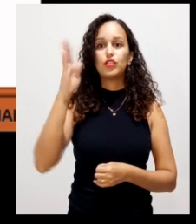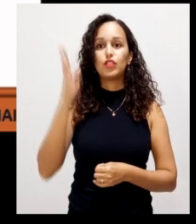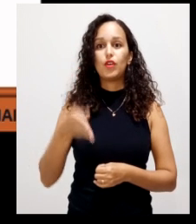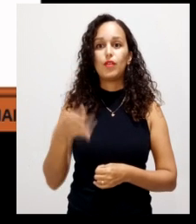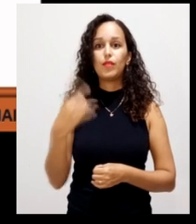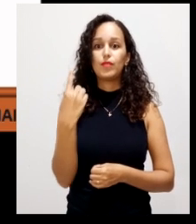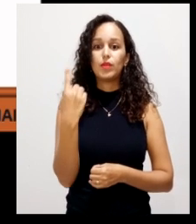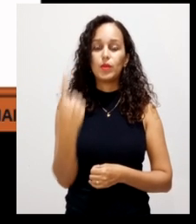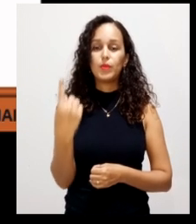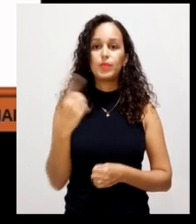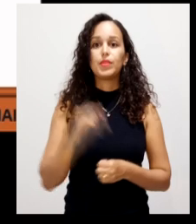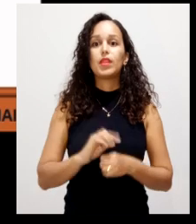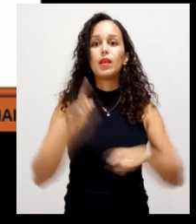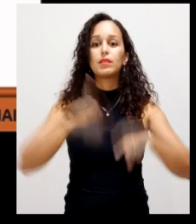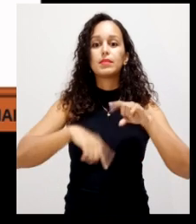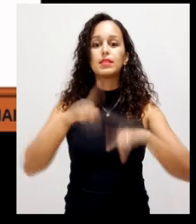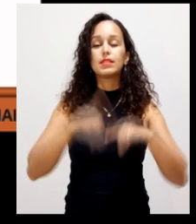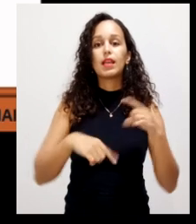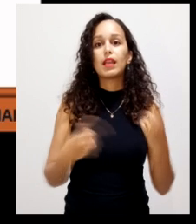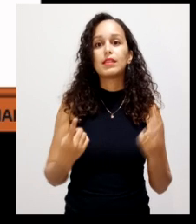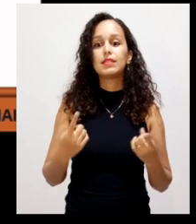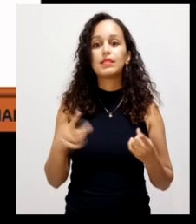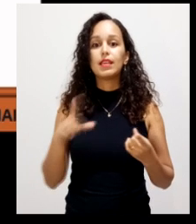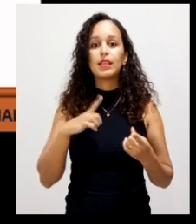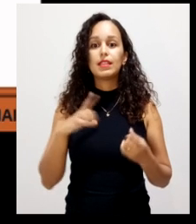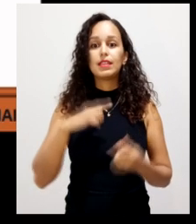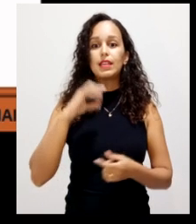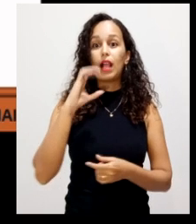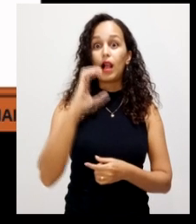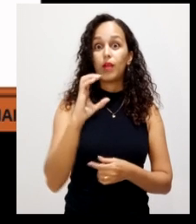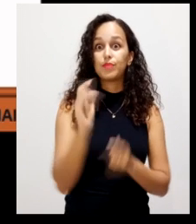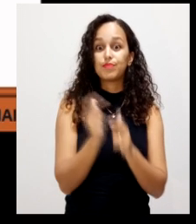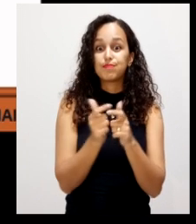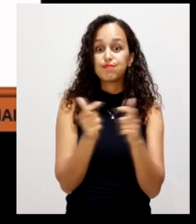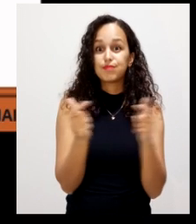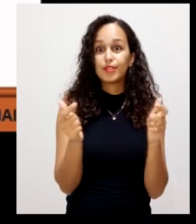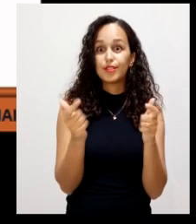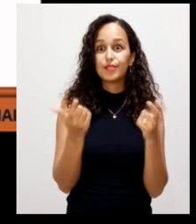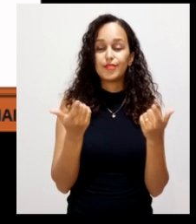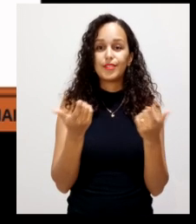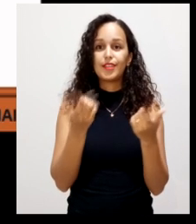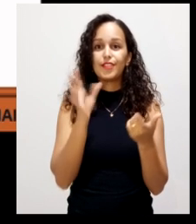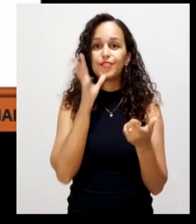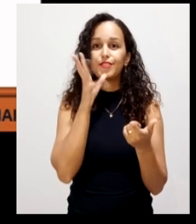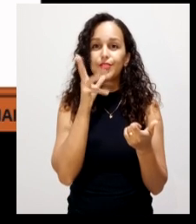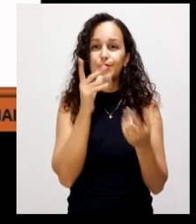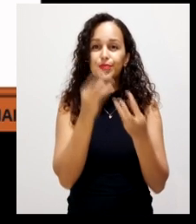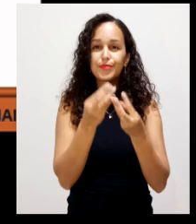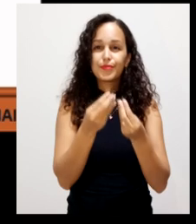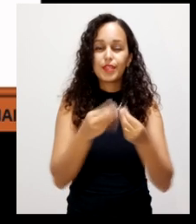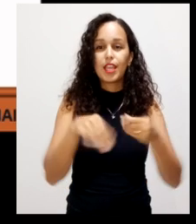e materiais ricos em carbono que vai ter uma redecomposição muito lenta, exemplo é a serragem, ramos,